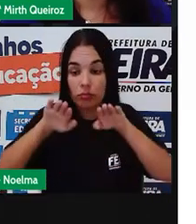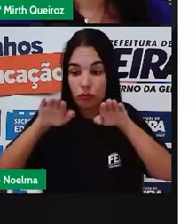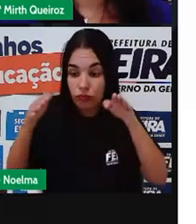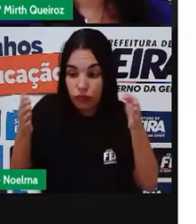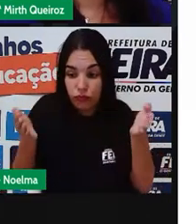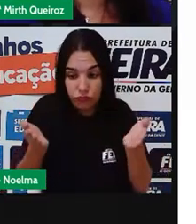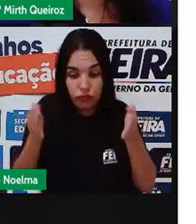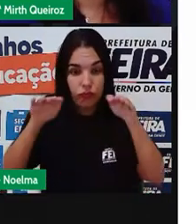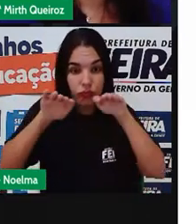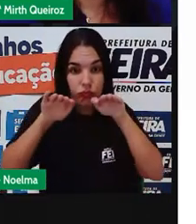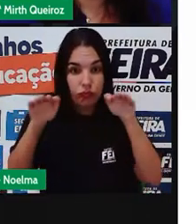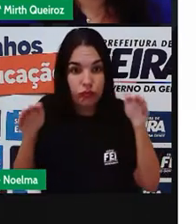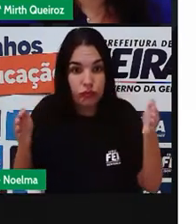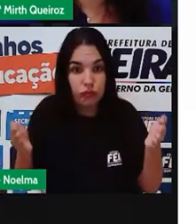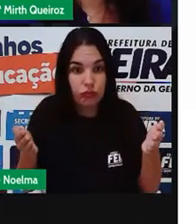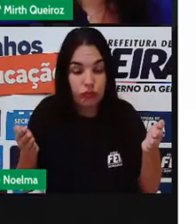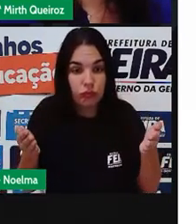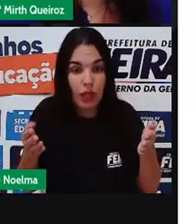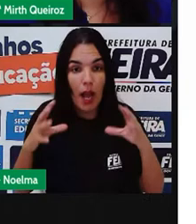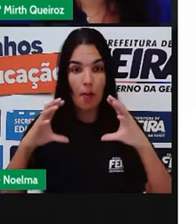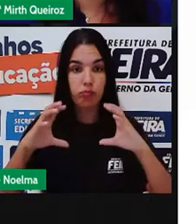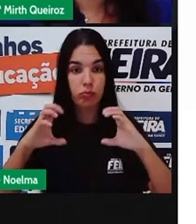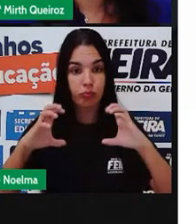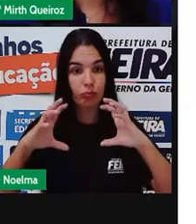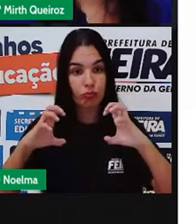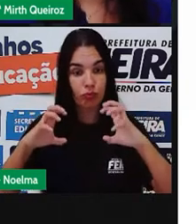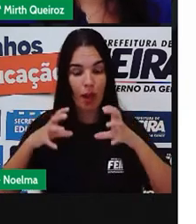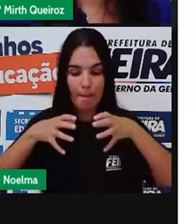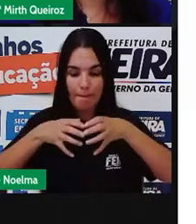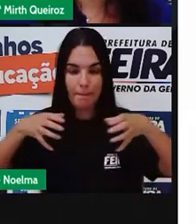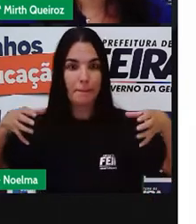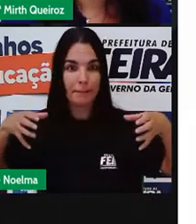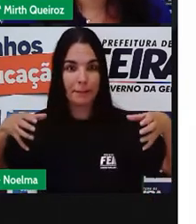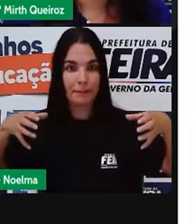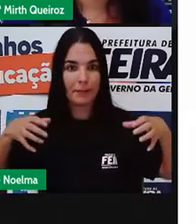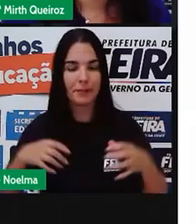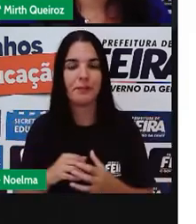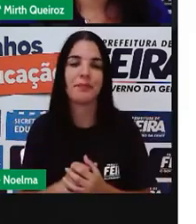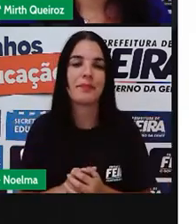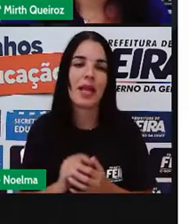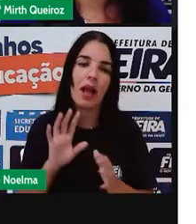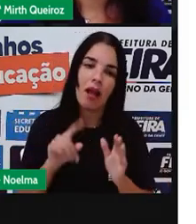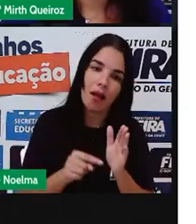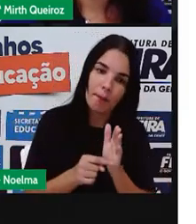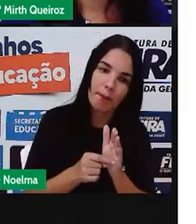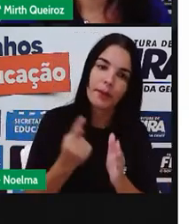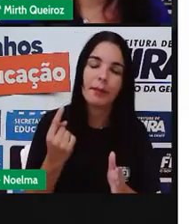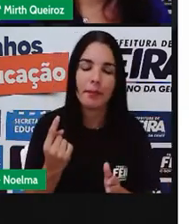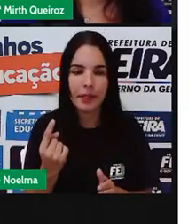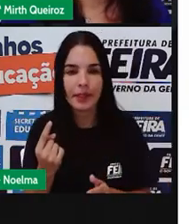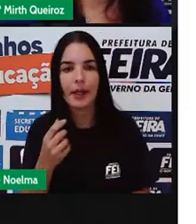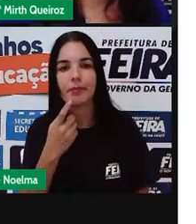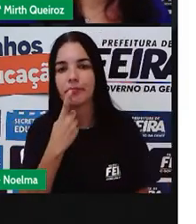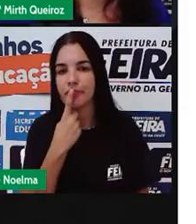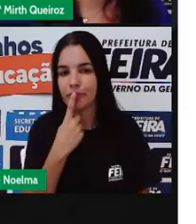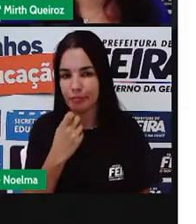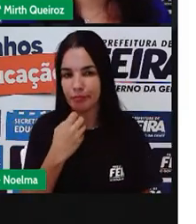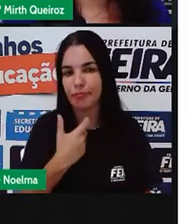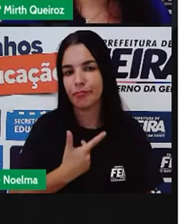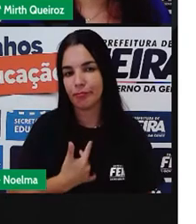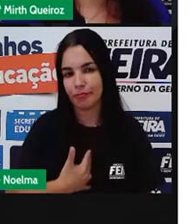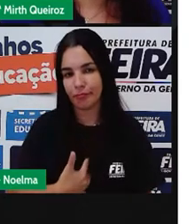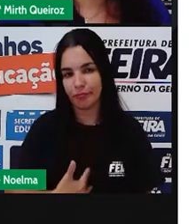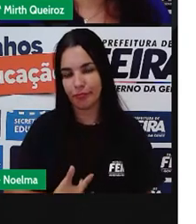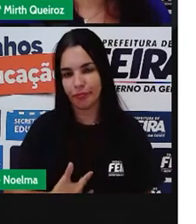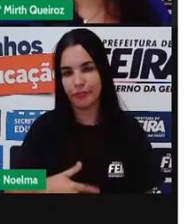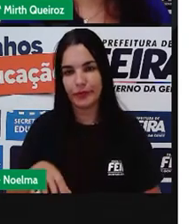da bacia, que é o alargamento dos quadris, né? A primeira menstruação seria a aminarca e a maturação